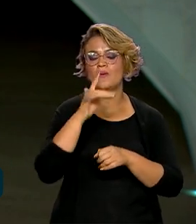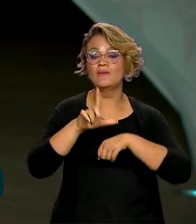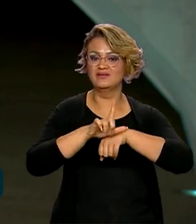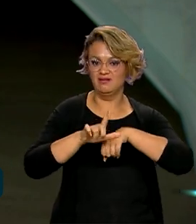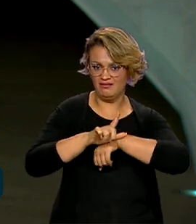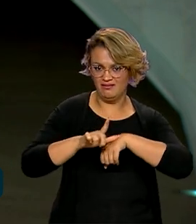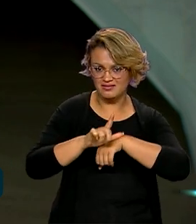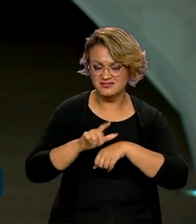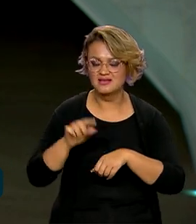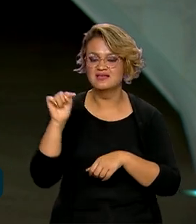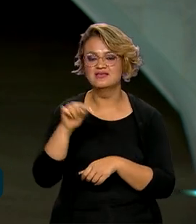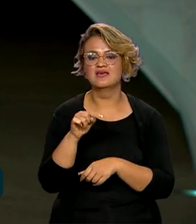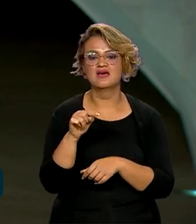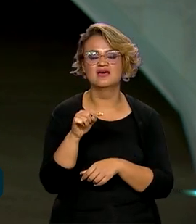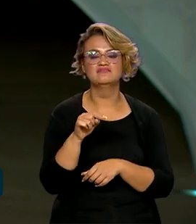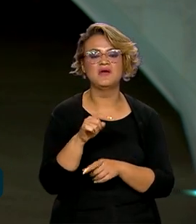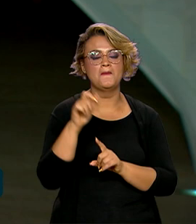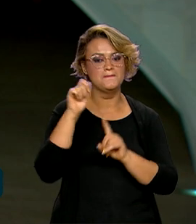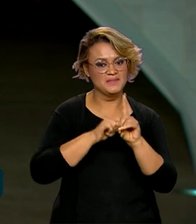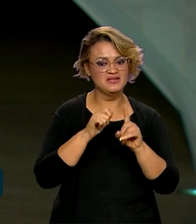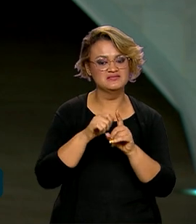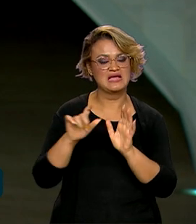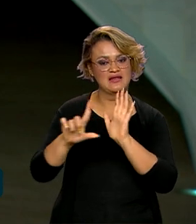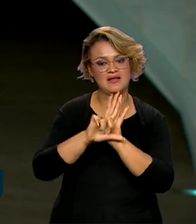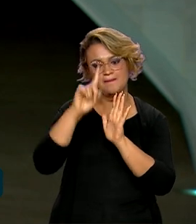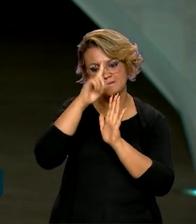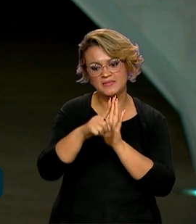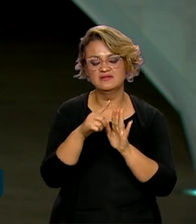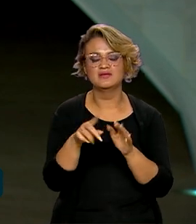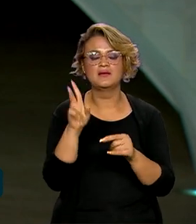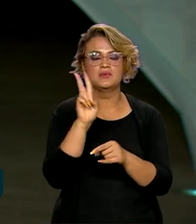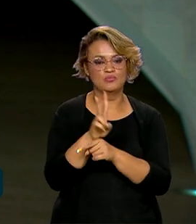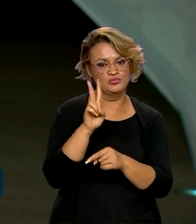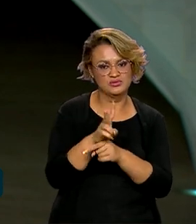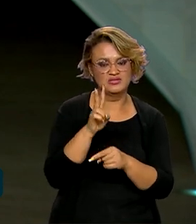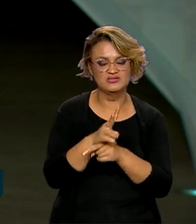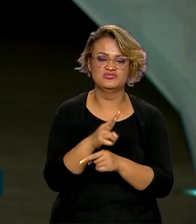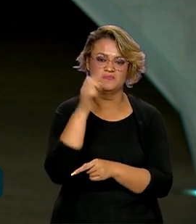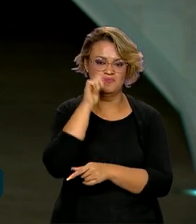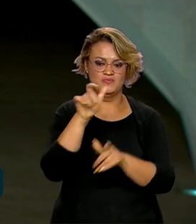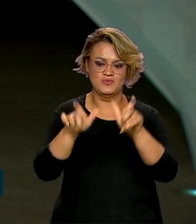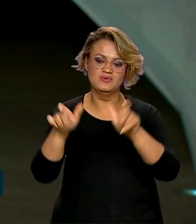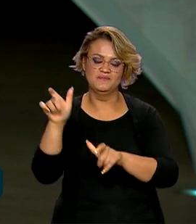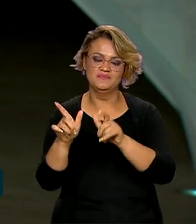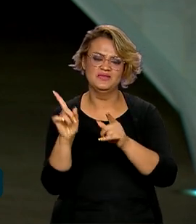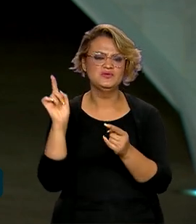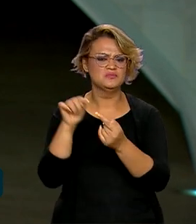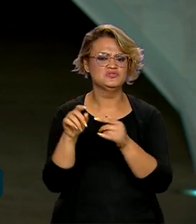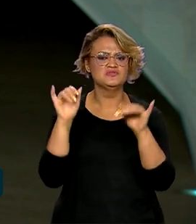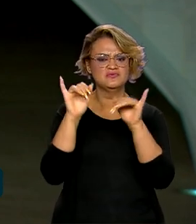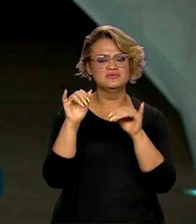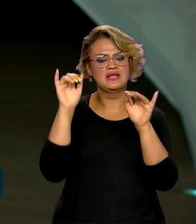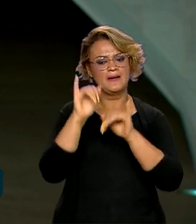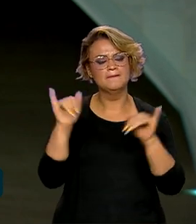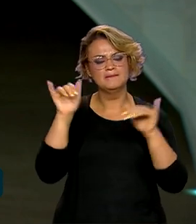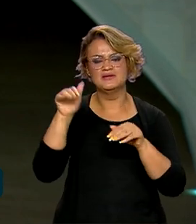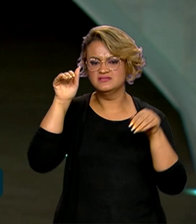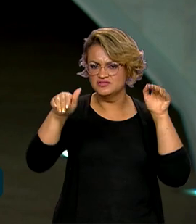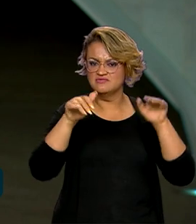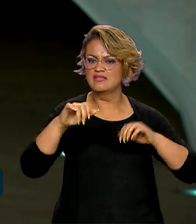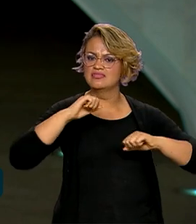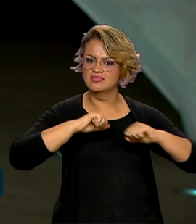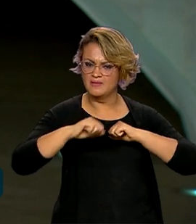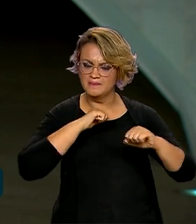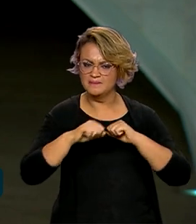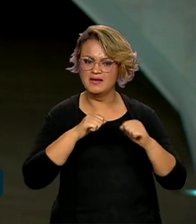que é um mês instituído por lei como proteção à mulher. E a ideia da campanha é promover debates e